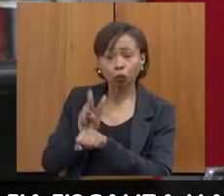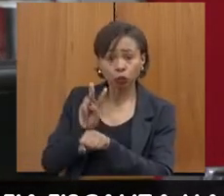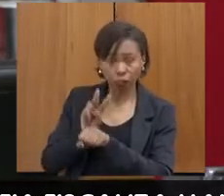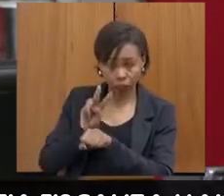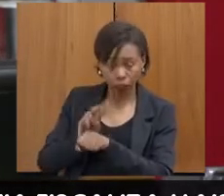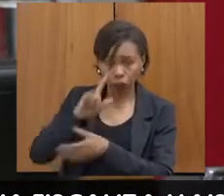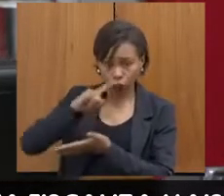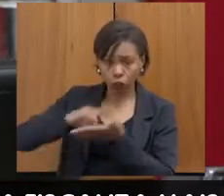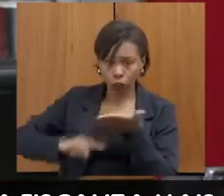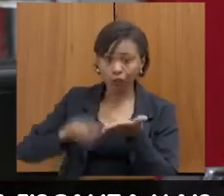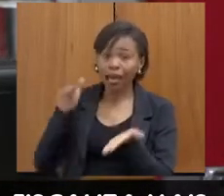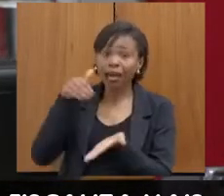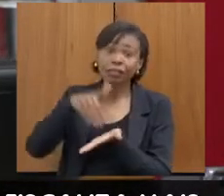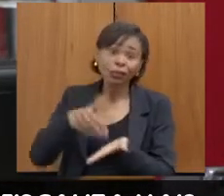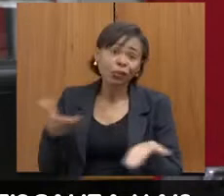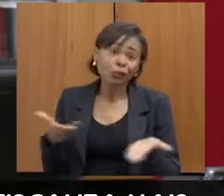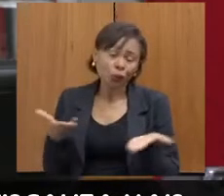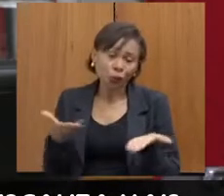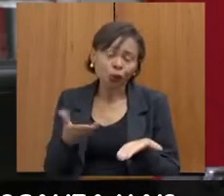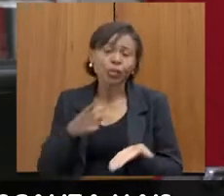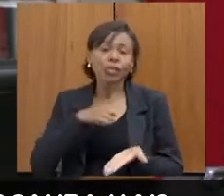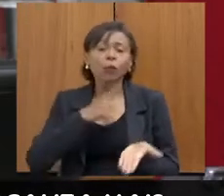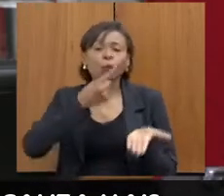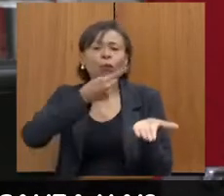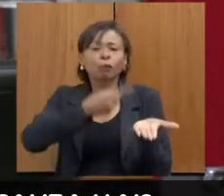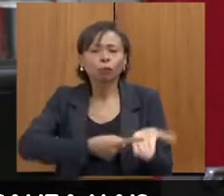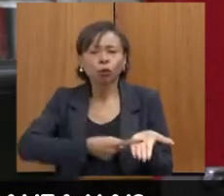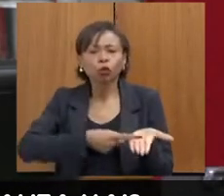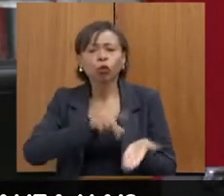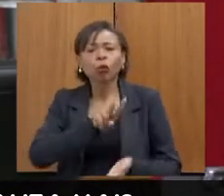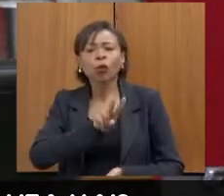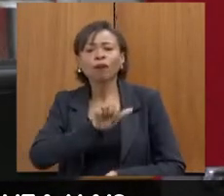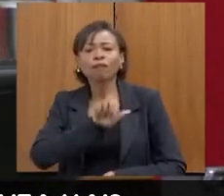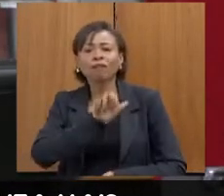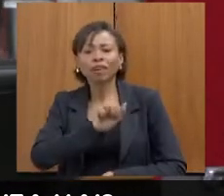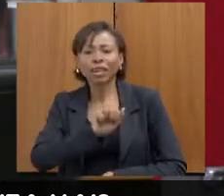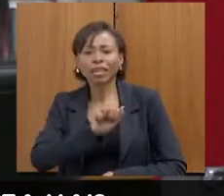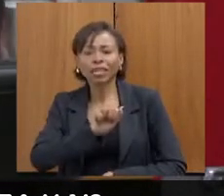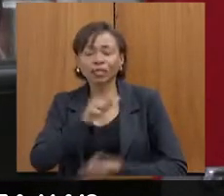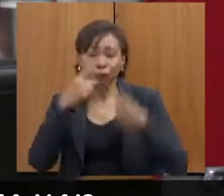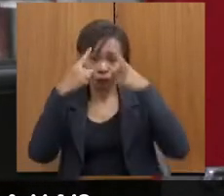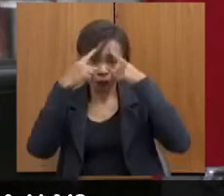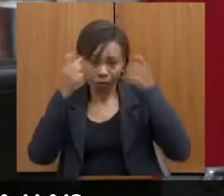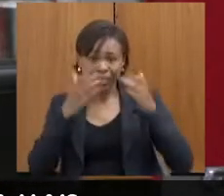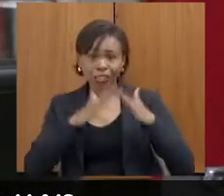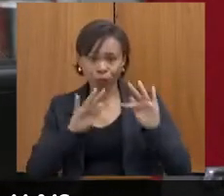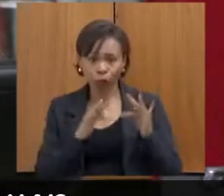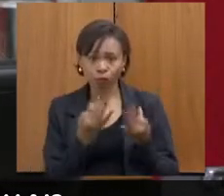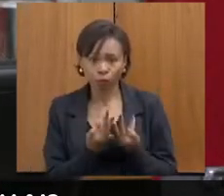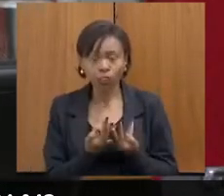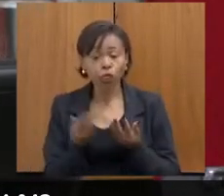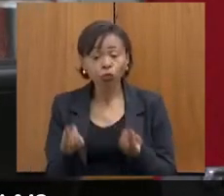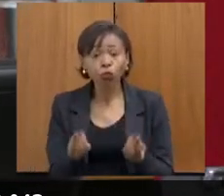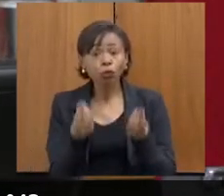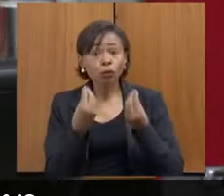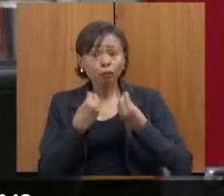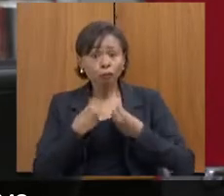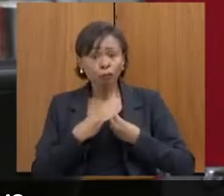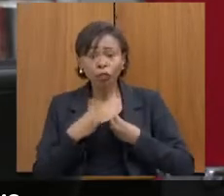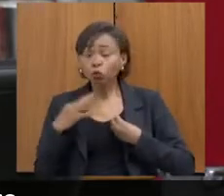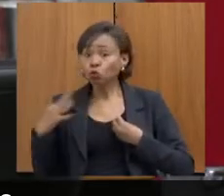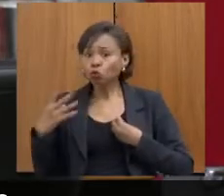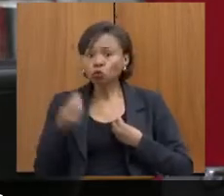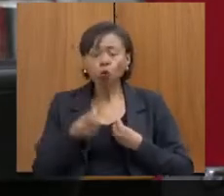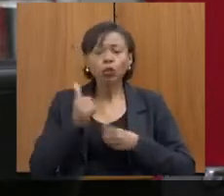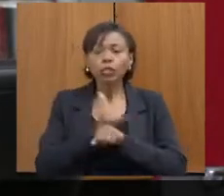um acordo com a vara de violência doméstica que nos encaminha a todas as decisões de medidas protetivas, que, muito embora, para quem não